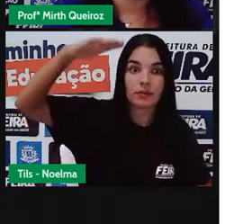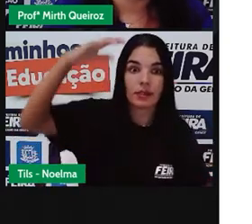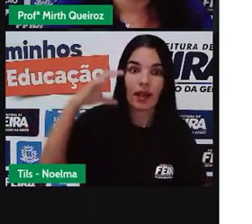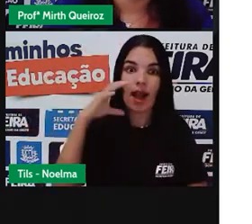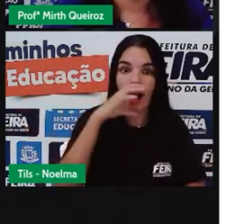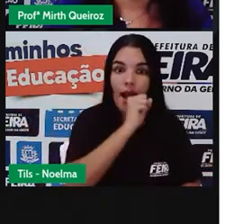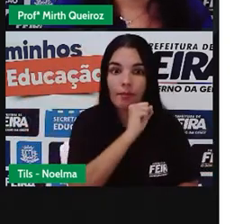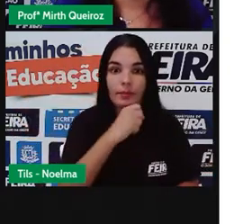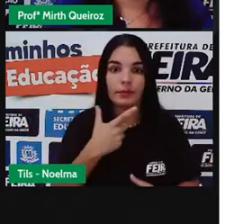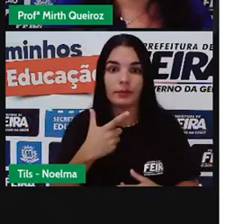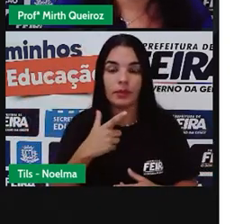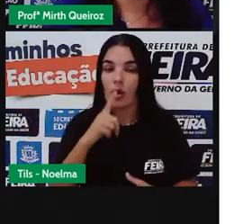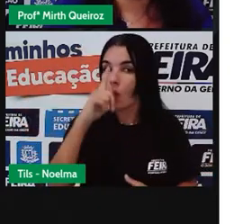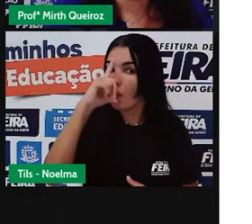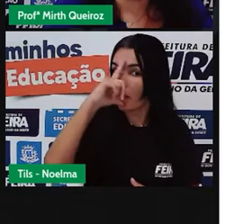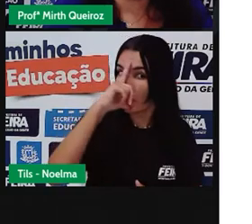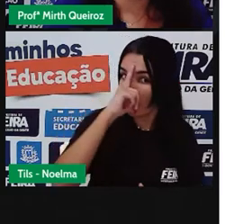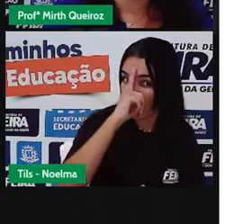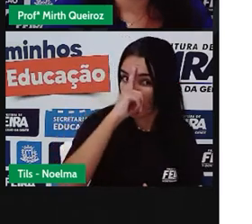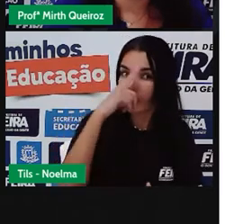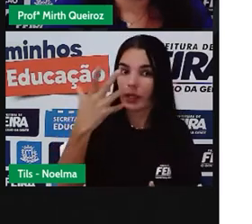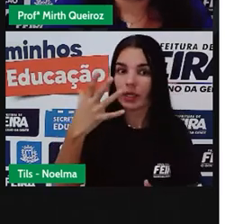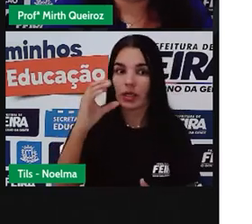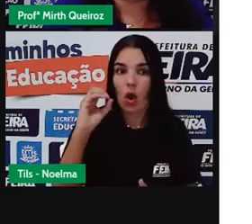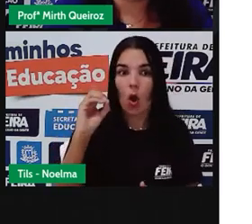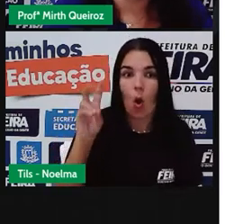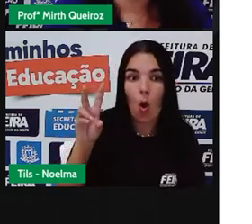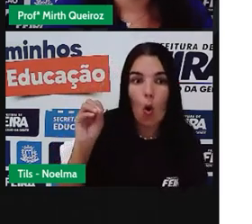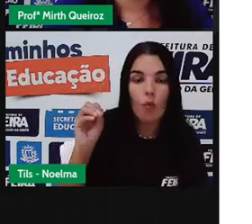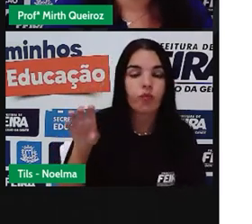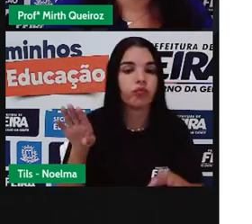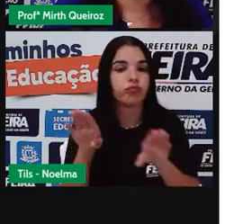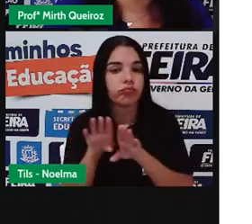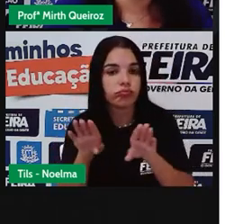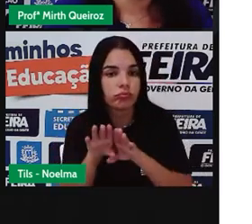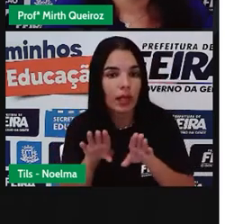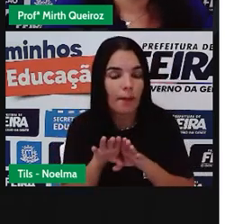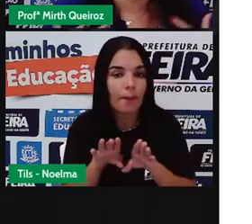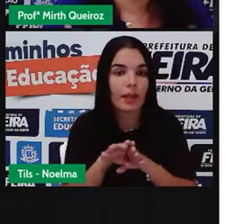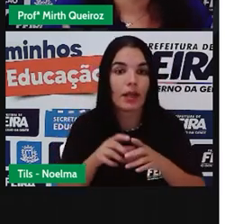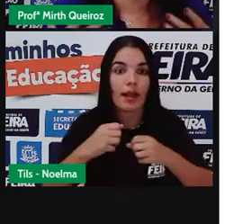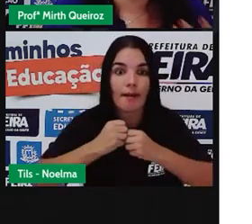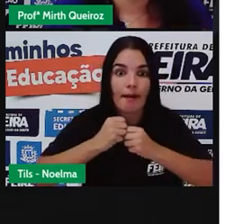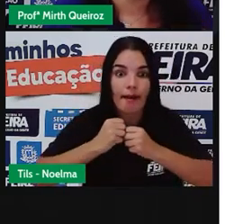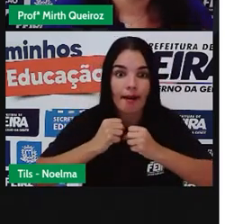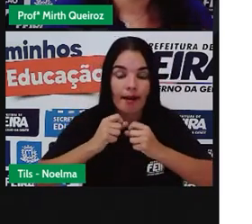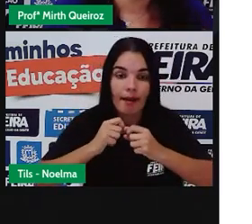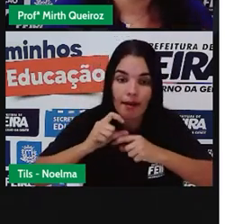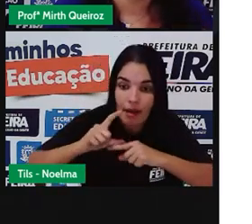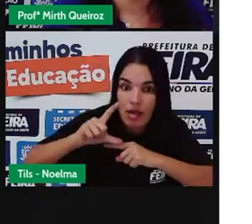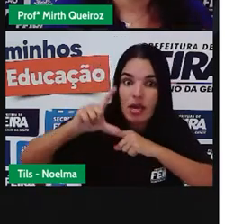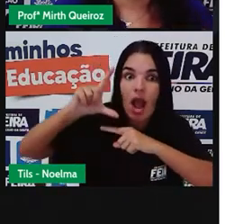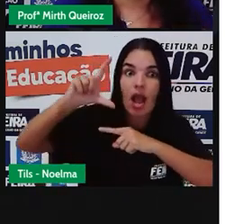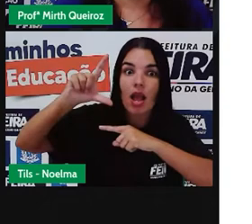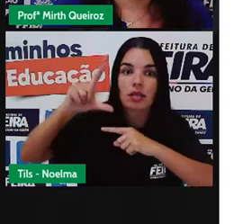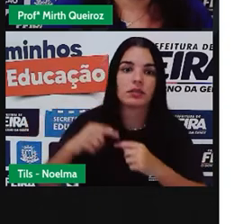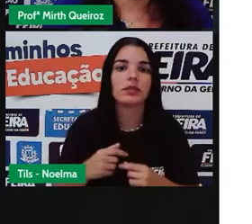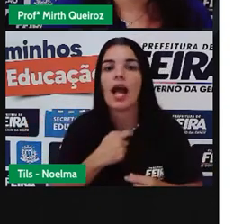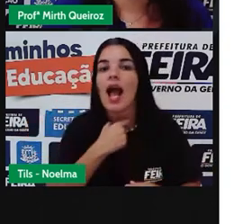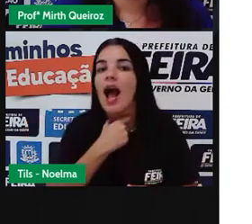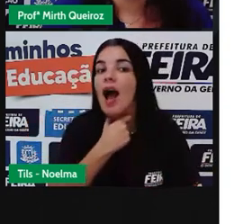os órgãos genitais. A mudança da voz dos meninos também acontece, né? Fica mais grave a voz.